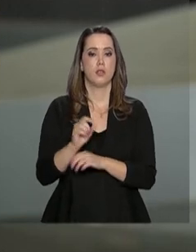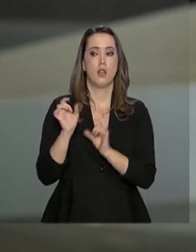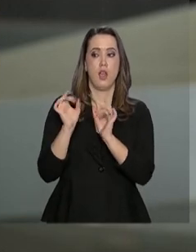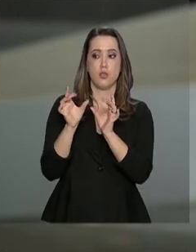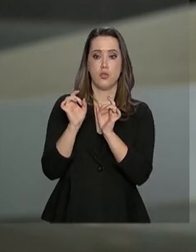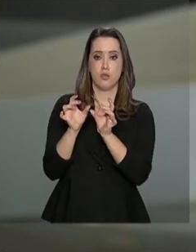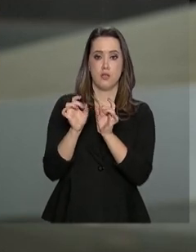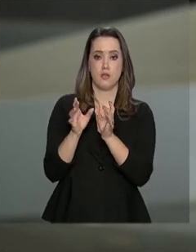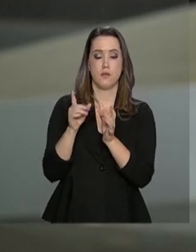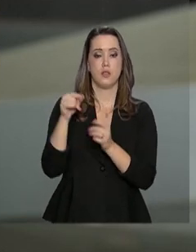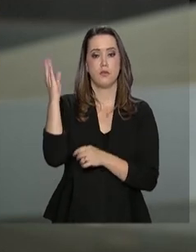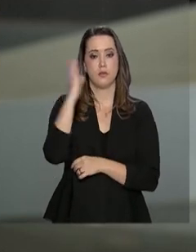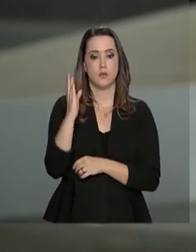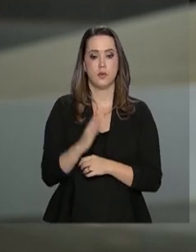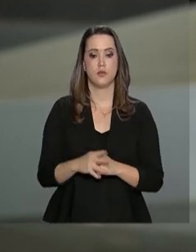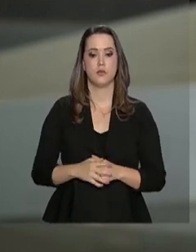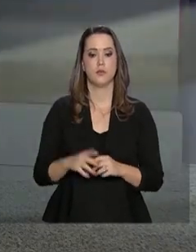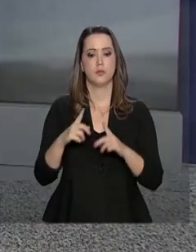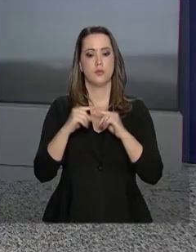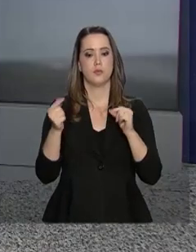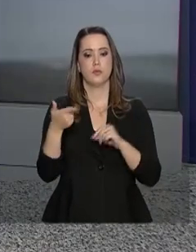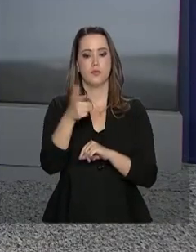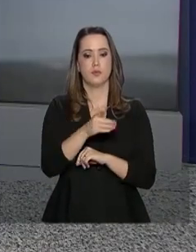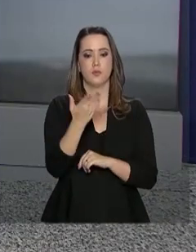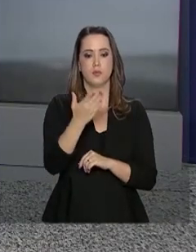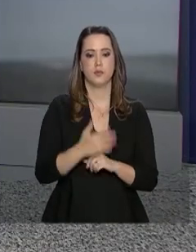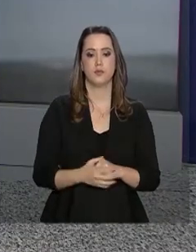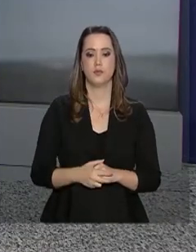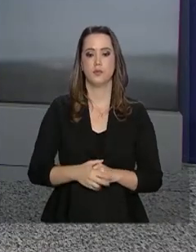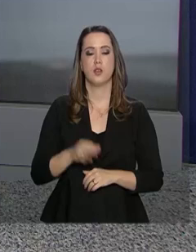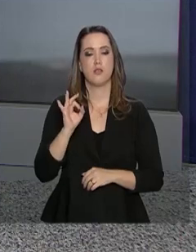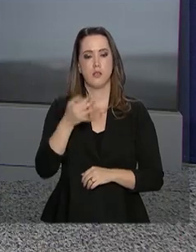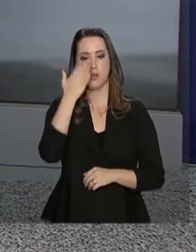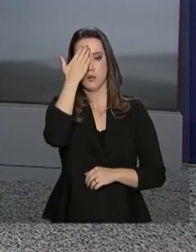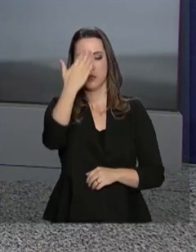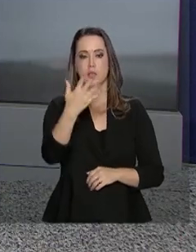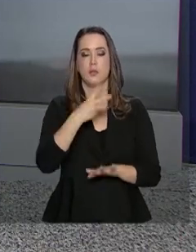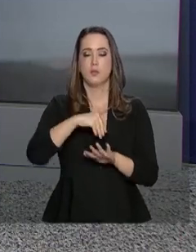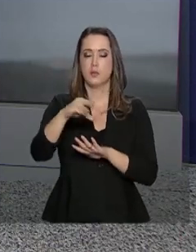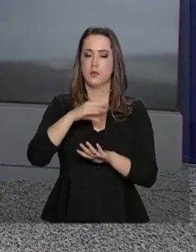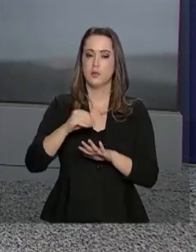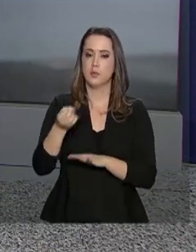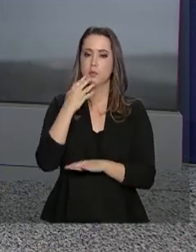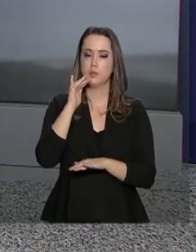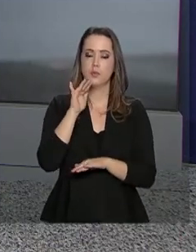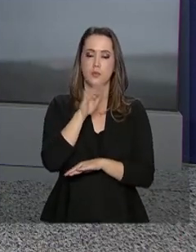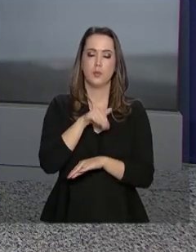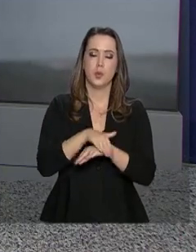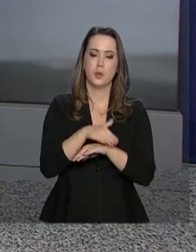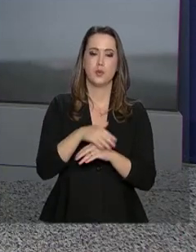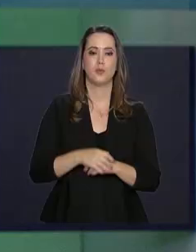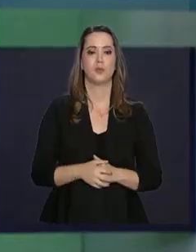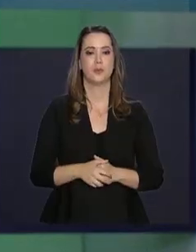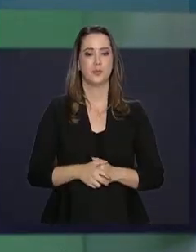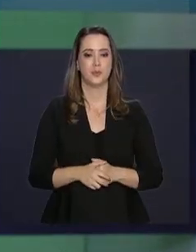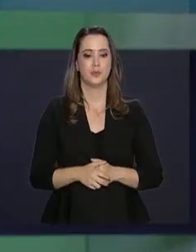exportadores brasileiros. Alessandra, volto com você. Obrigada, Daniele, pelas informações e uma boa noite.